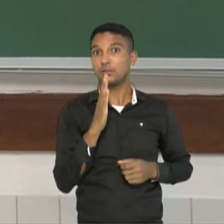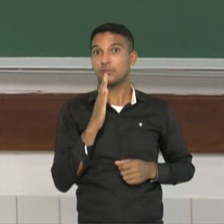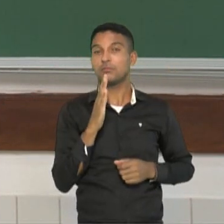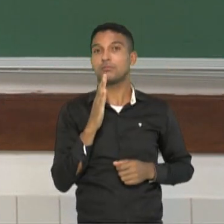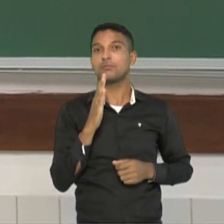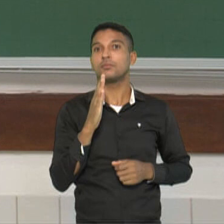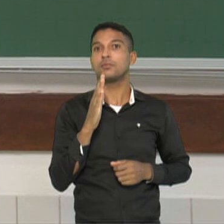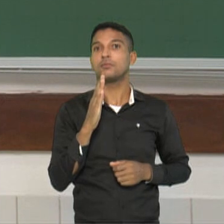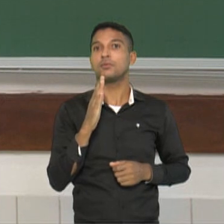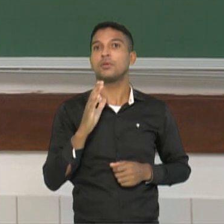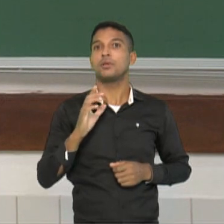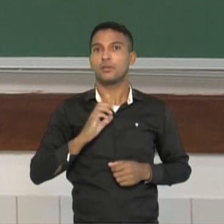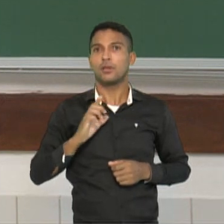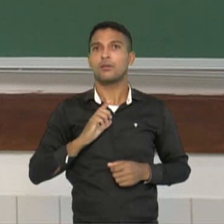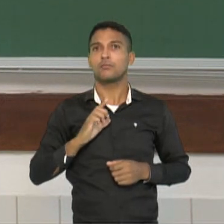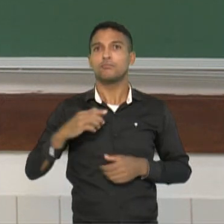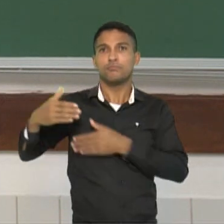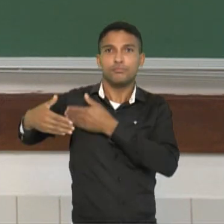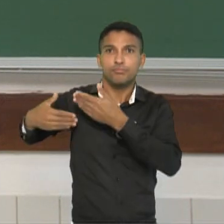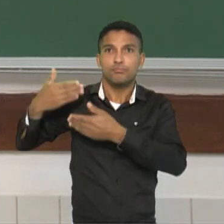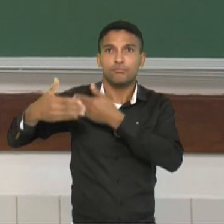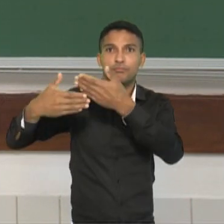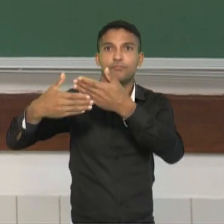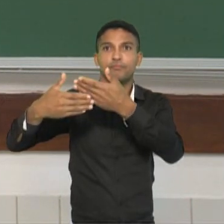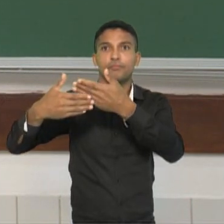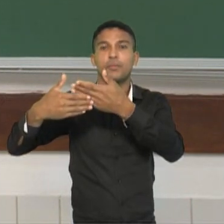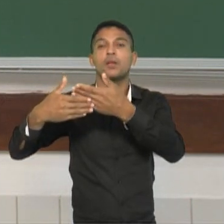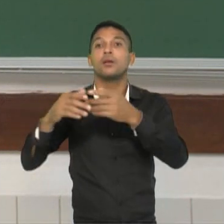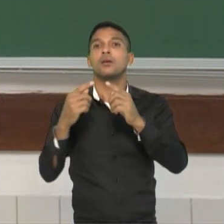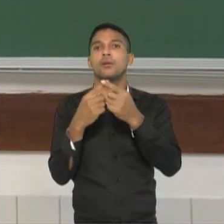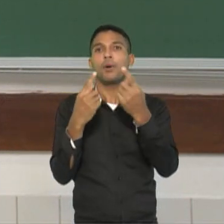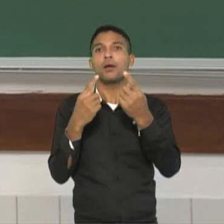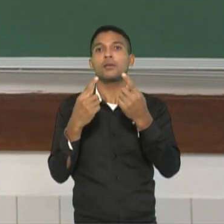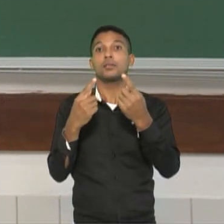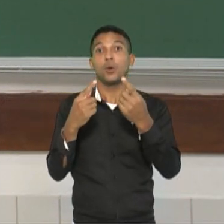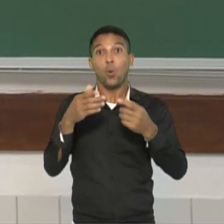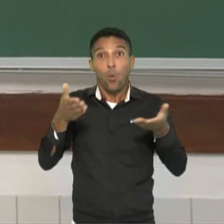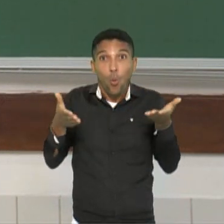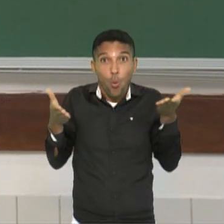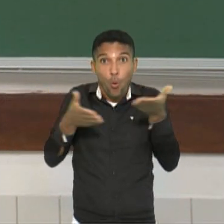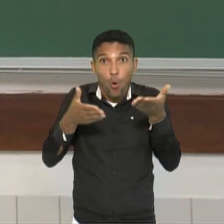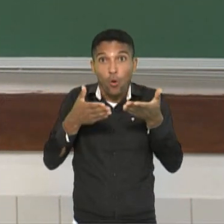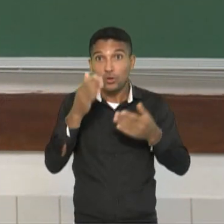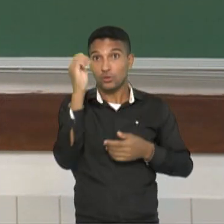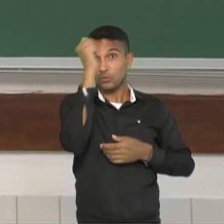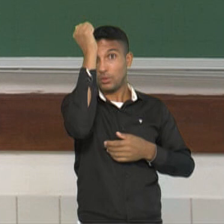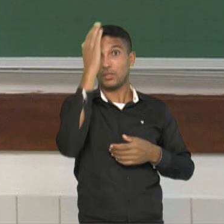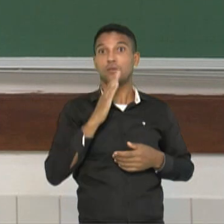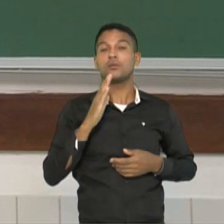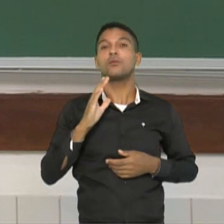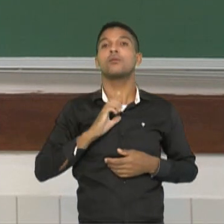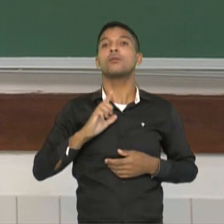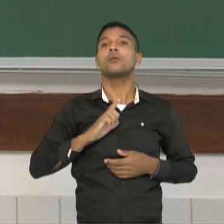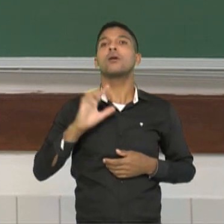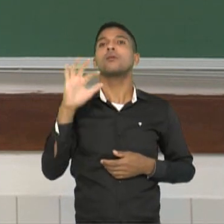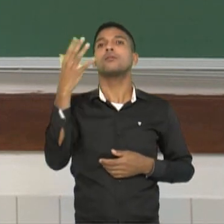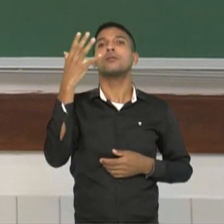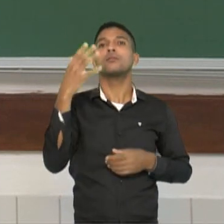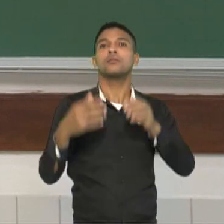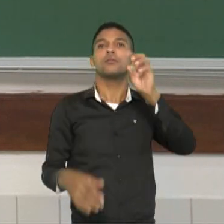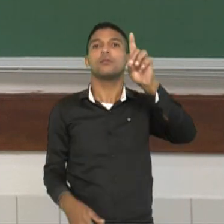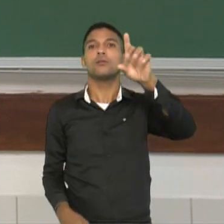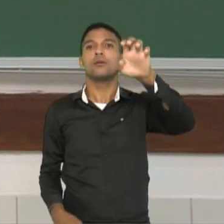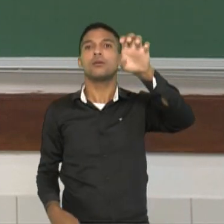desindustrialização. E essa desindustrialização se dá por qual motivo? Porque nós